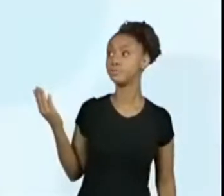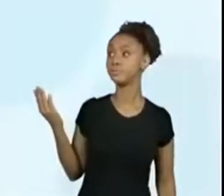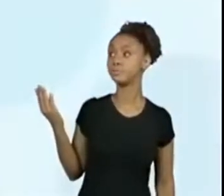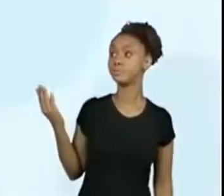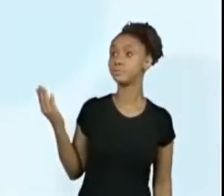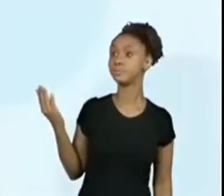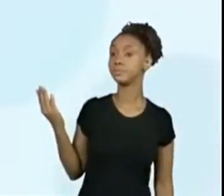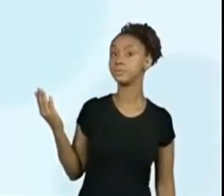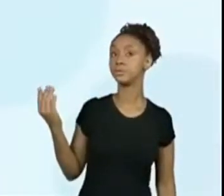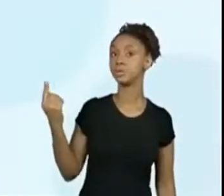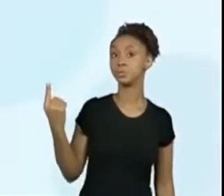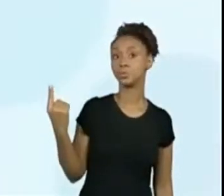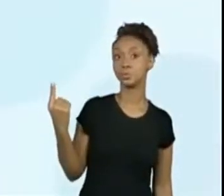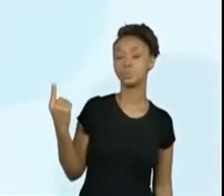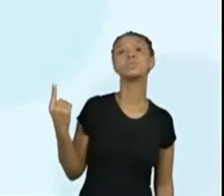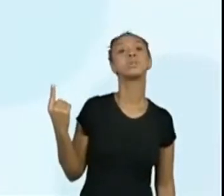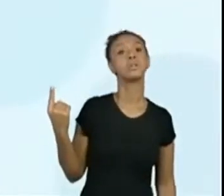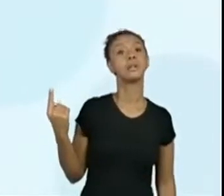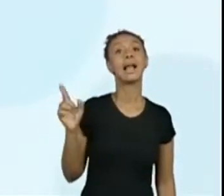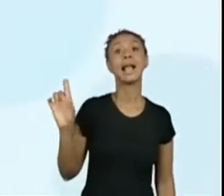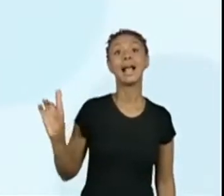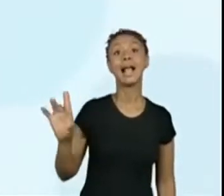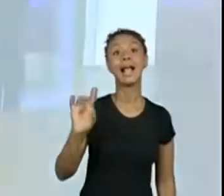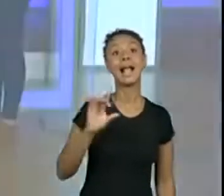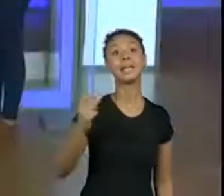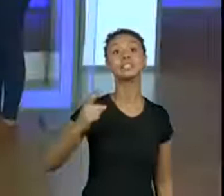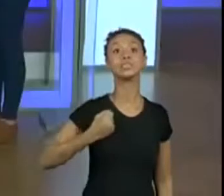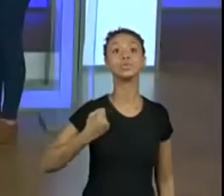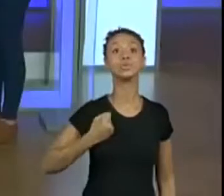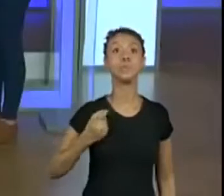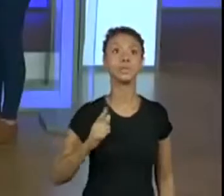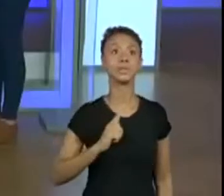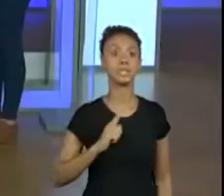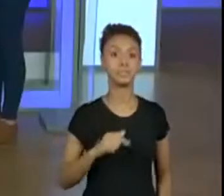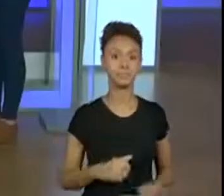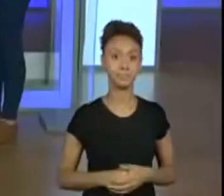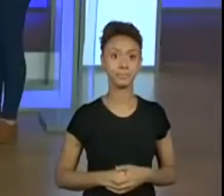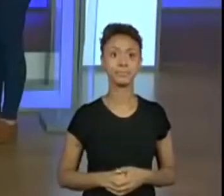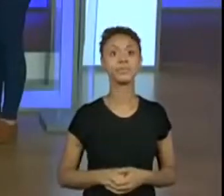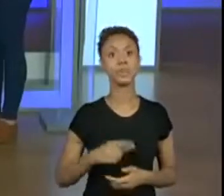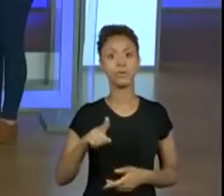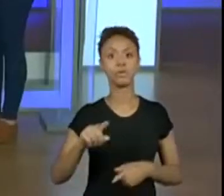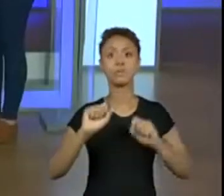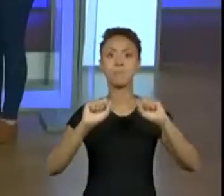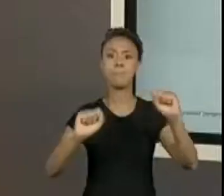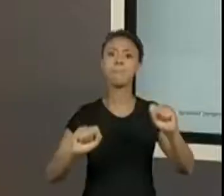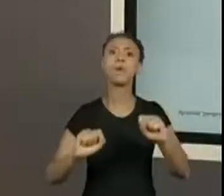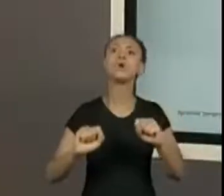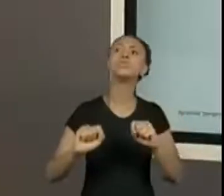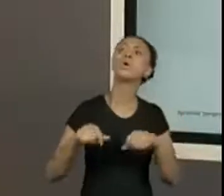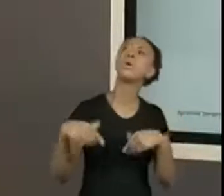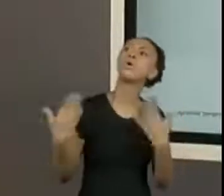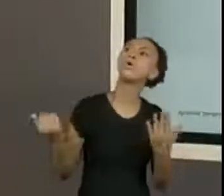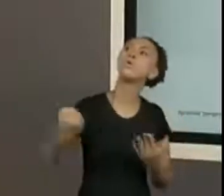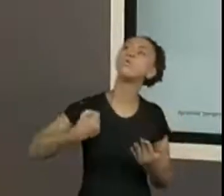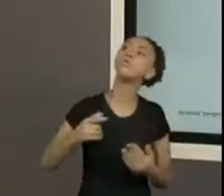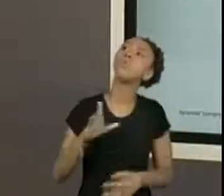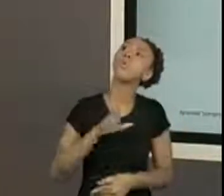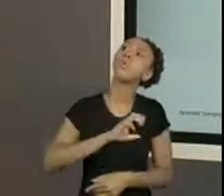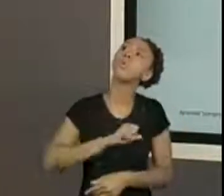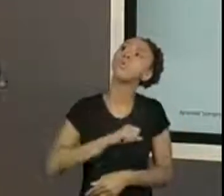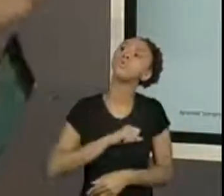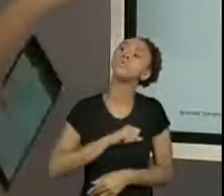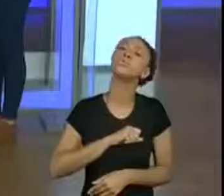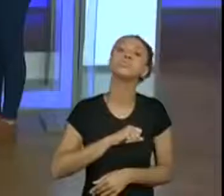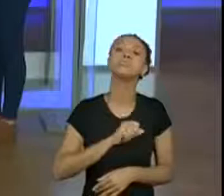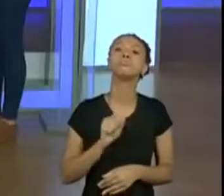Eles vão estar aqui, ó. Cada um vai ter um número. A gente vai falar esse número. Anota no caderno qual você gostar, porque depois vai um